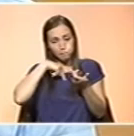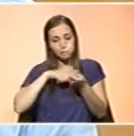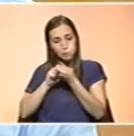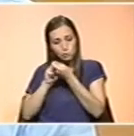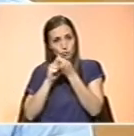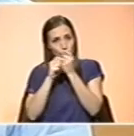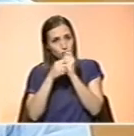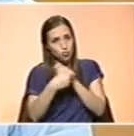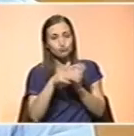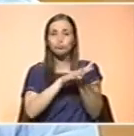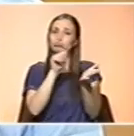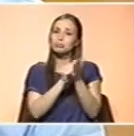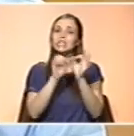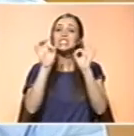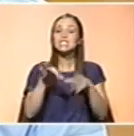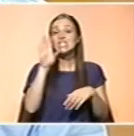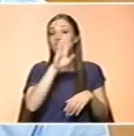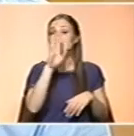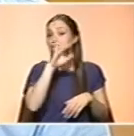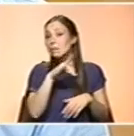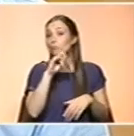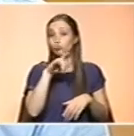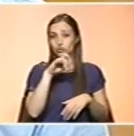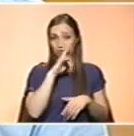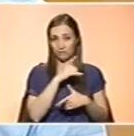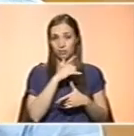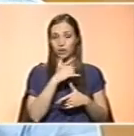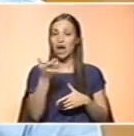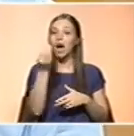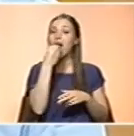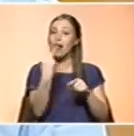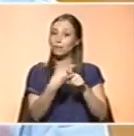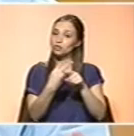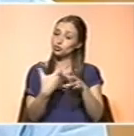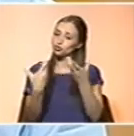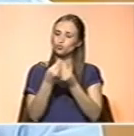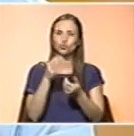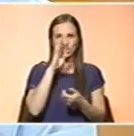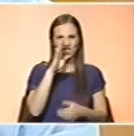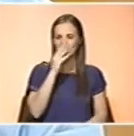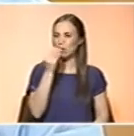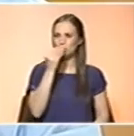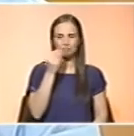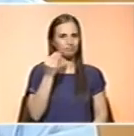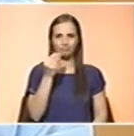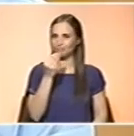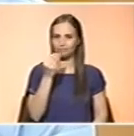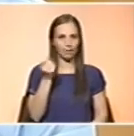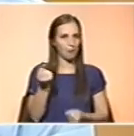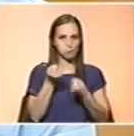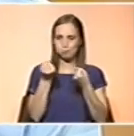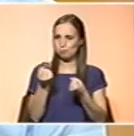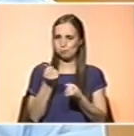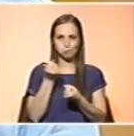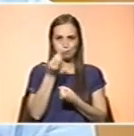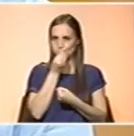minerais que tenha, se possível, com alimentação, caso não goste daqueles alimentos e não os consiga integrar no seu padrão